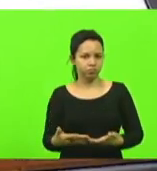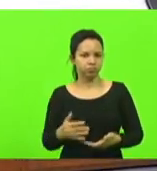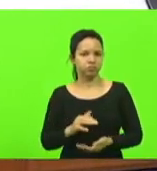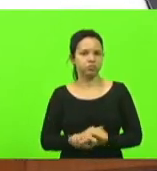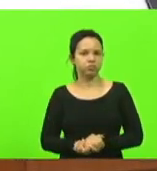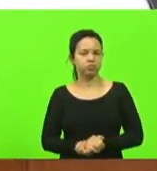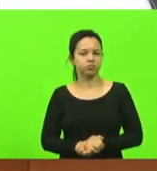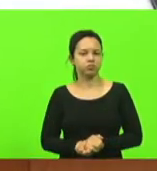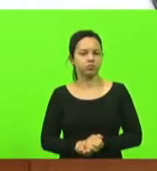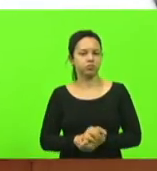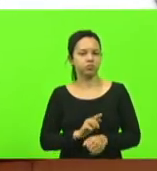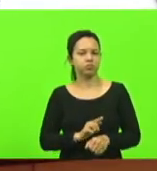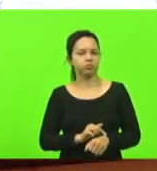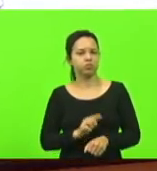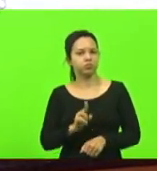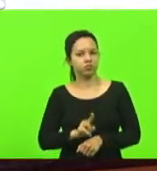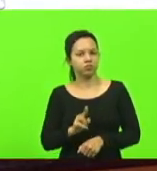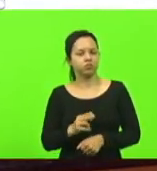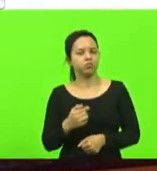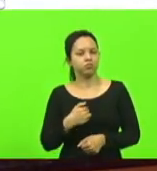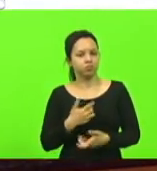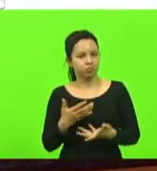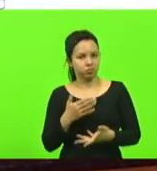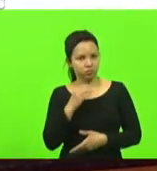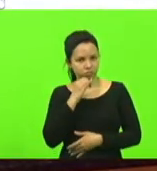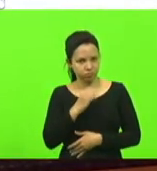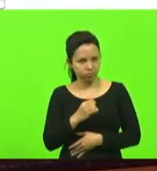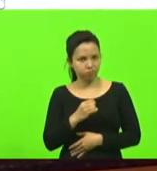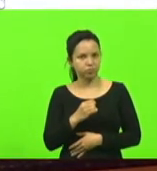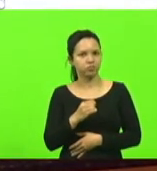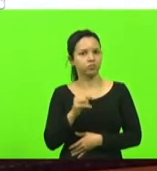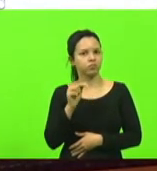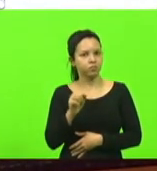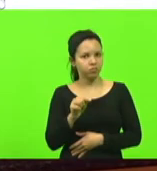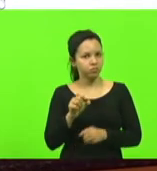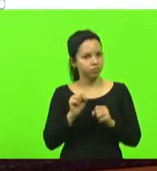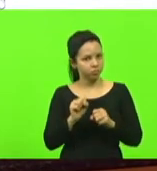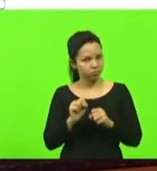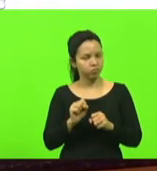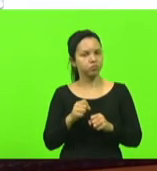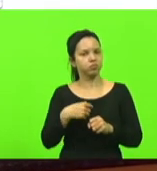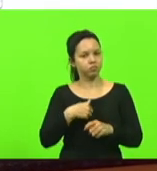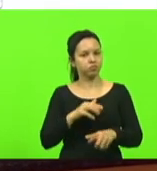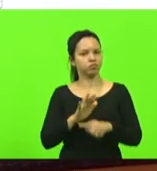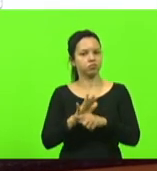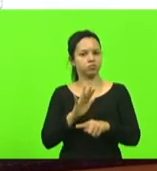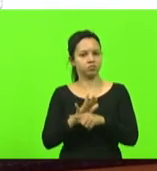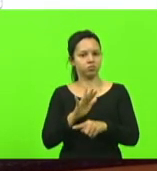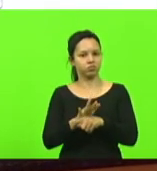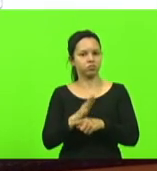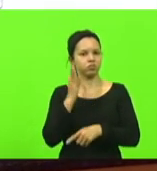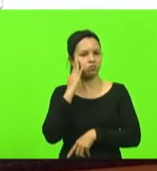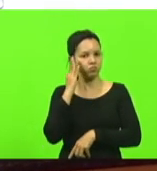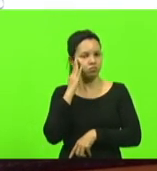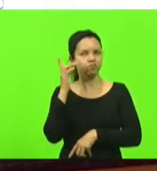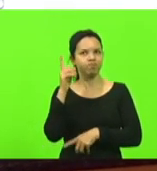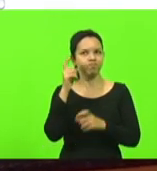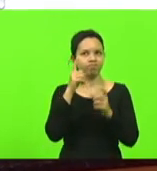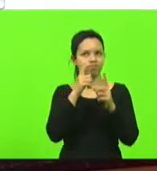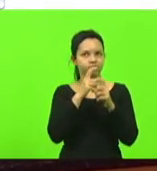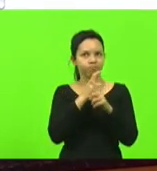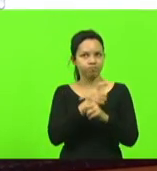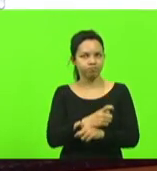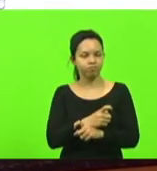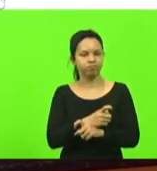eu quero dizer que o senhor pode contar comigo e eu sei quanto que é difícil de